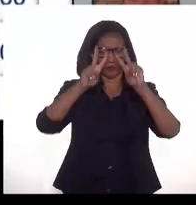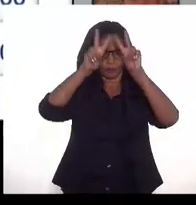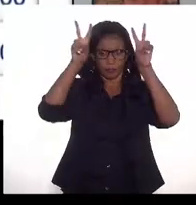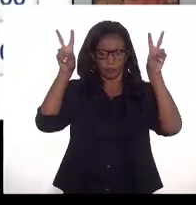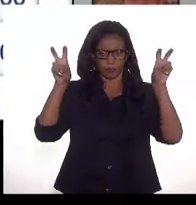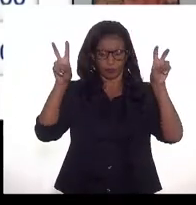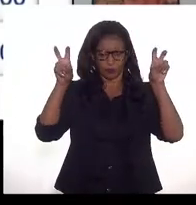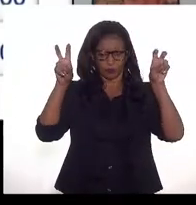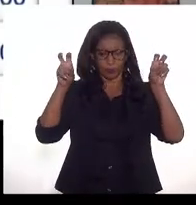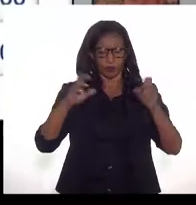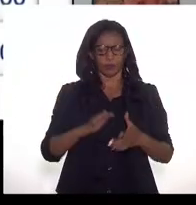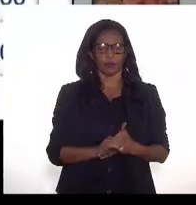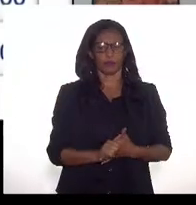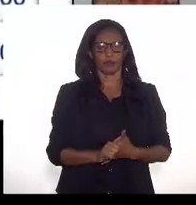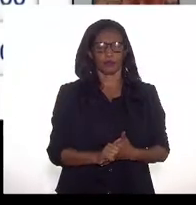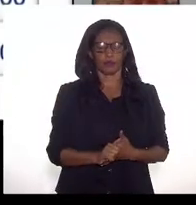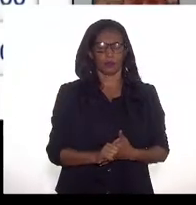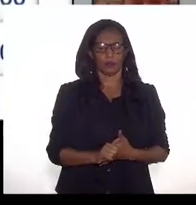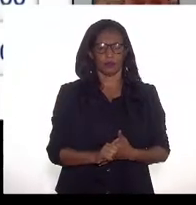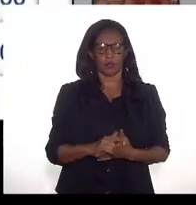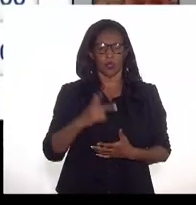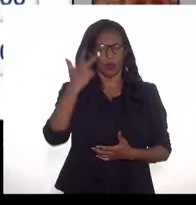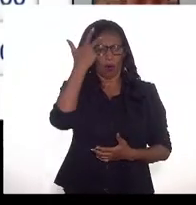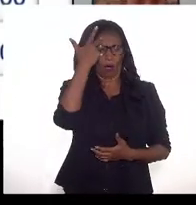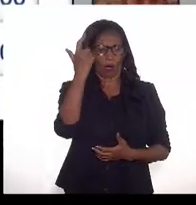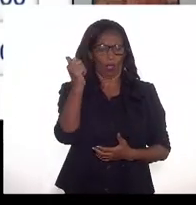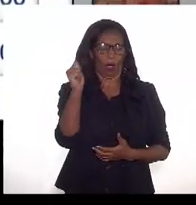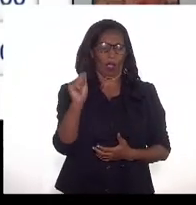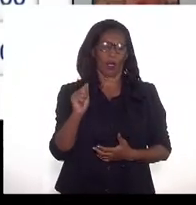reinjeção do gás natural.